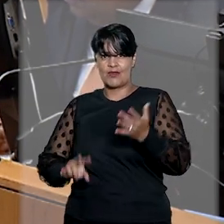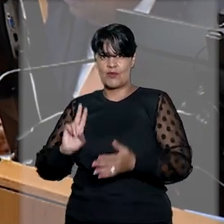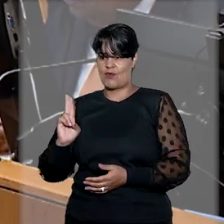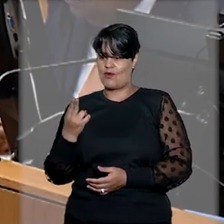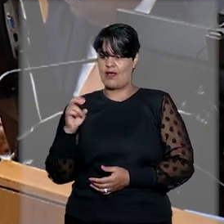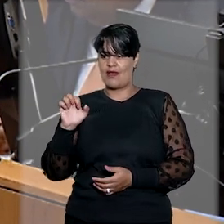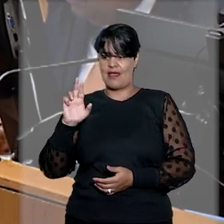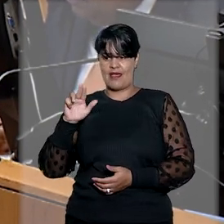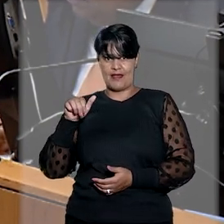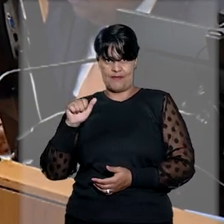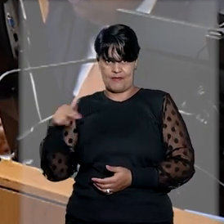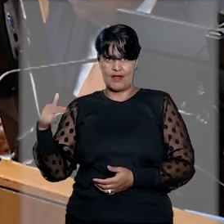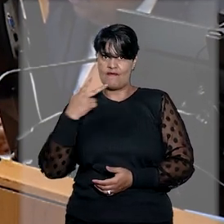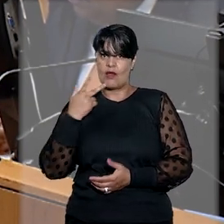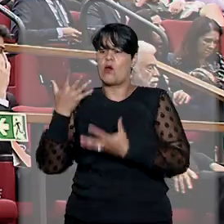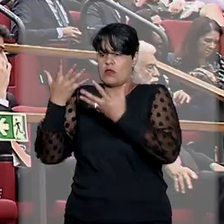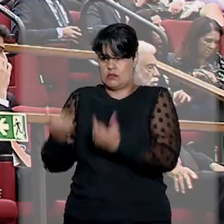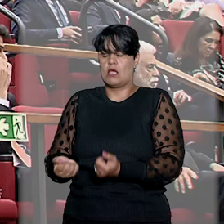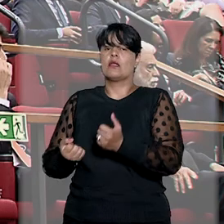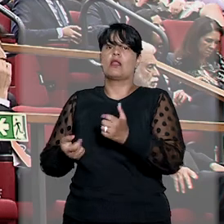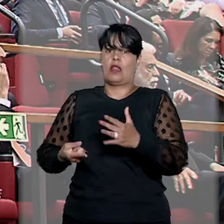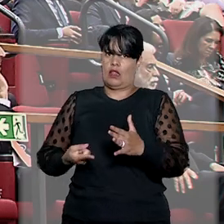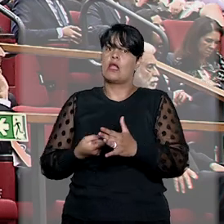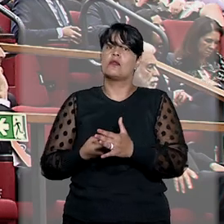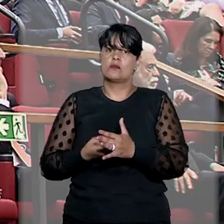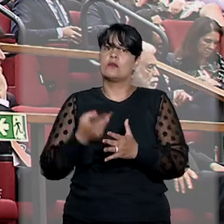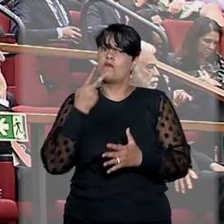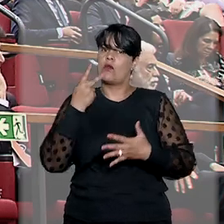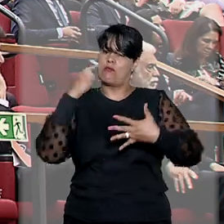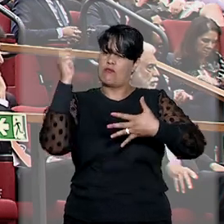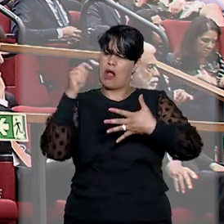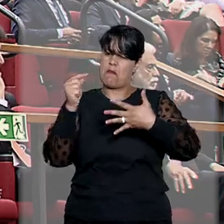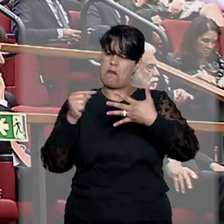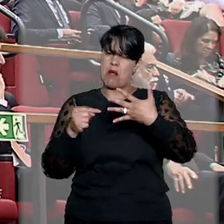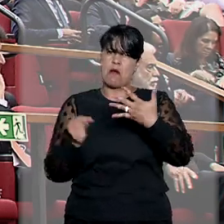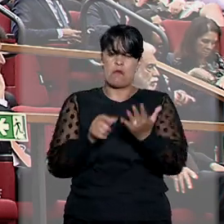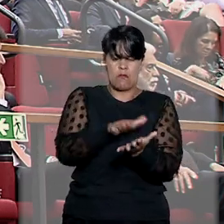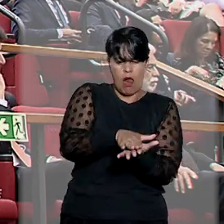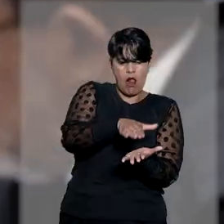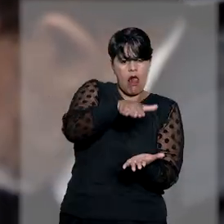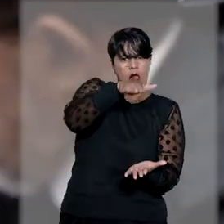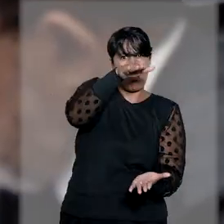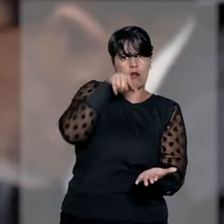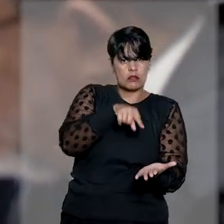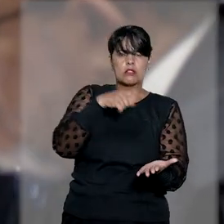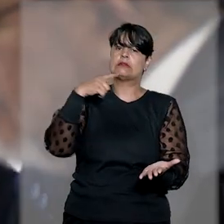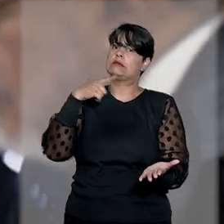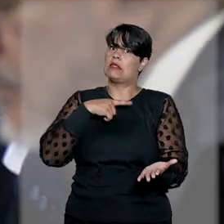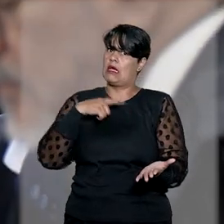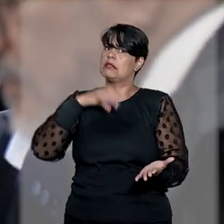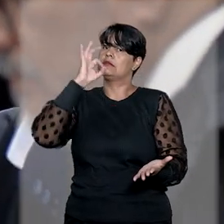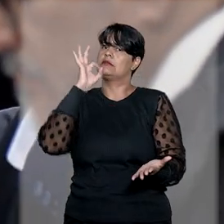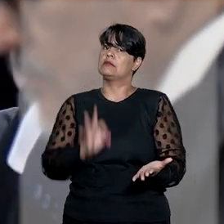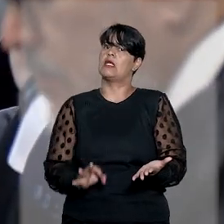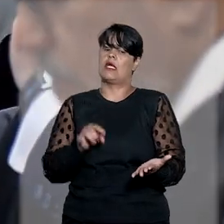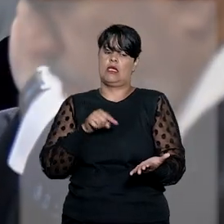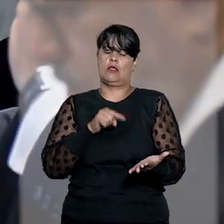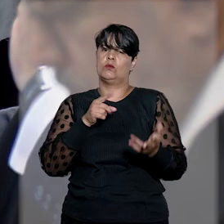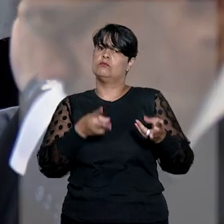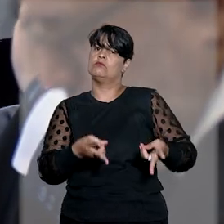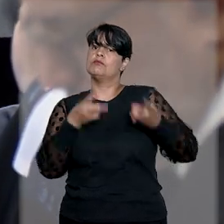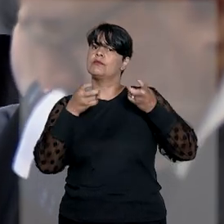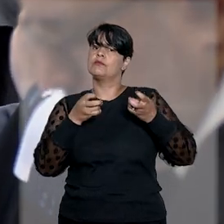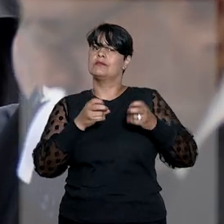votou pelo recebimento da denúncia e destacou que os elementos juntados aos autos mostram, pelo menos em juízo preliminar,